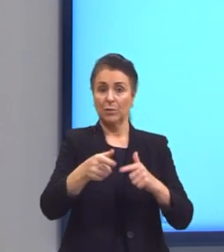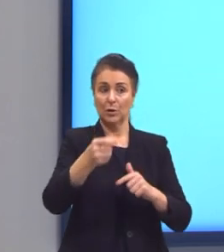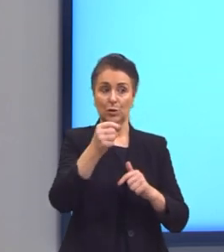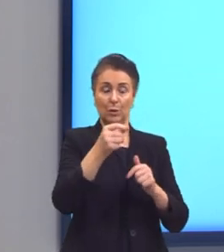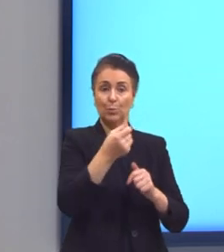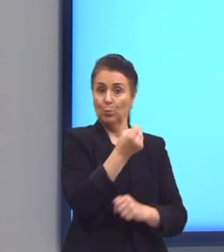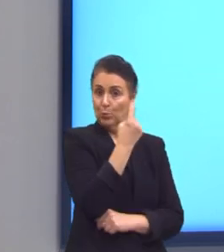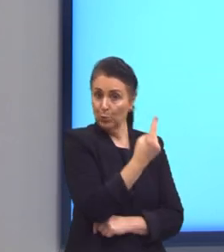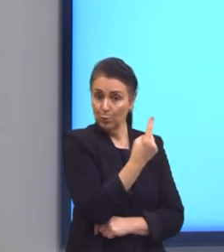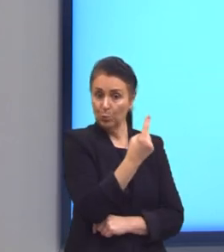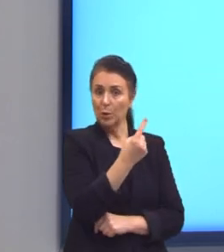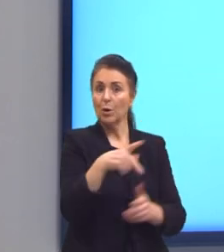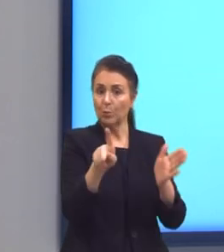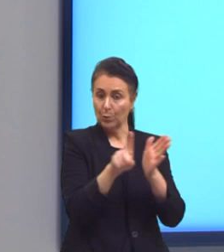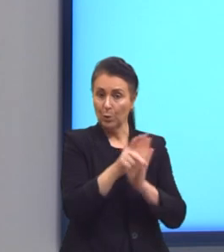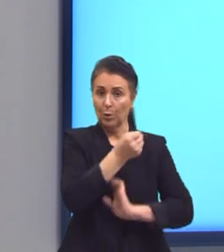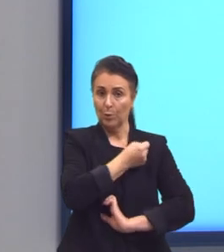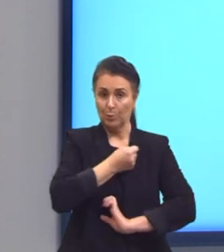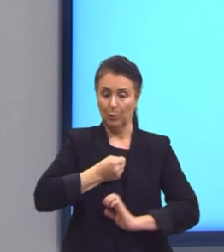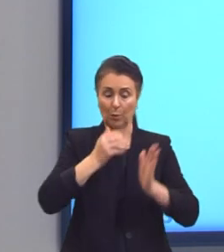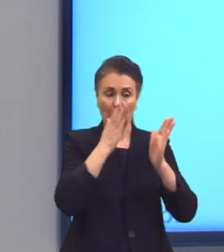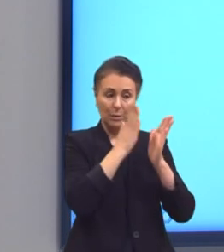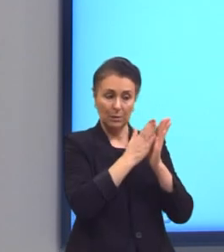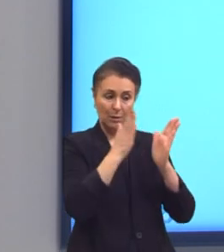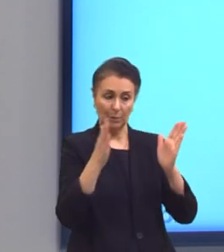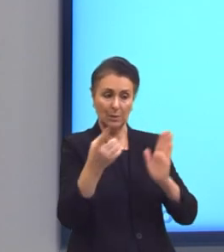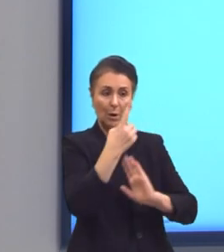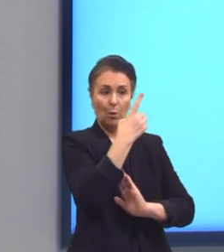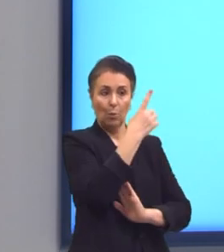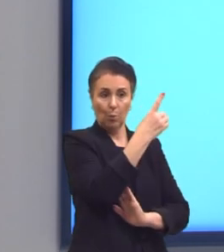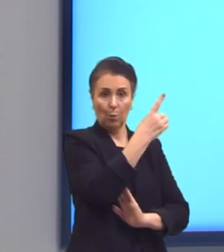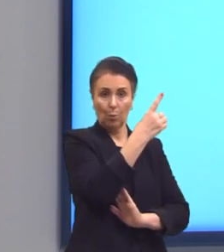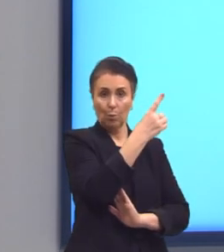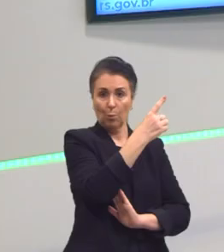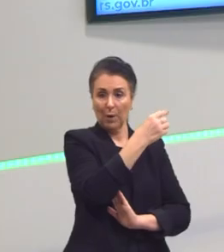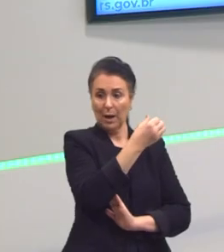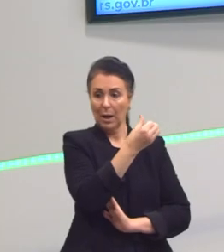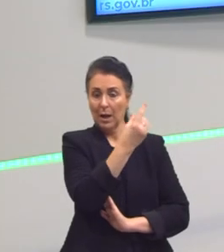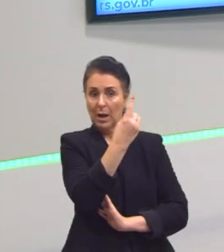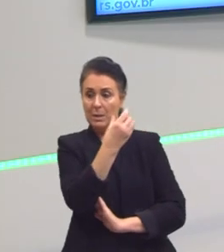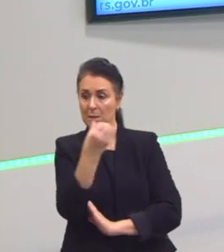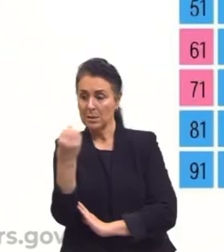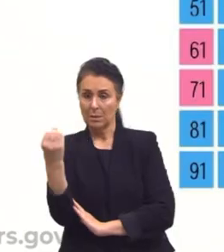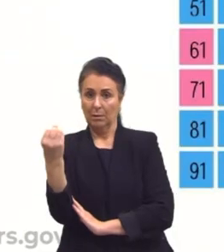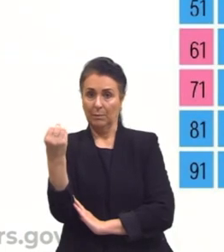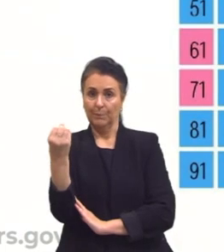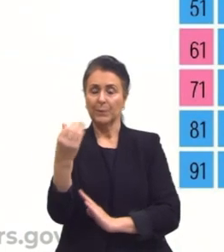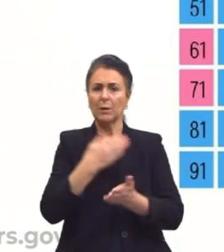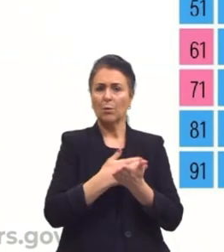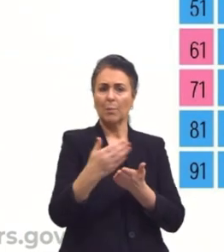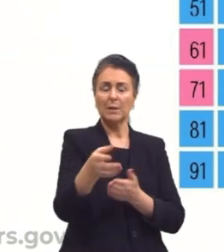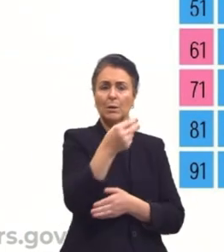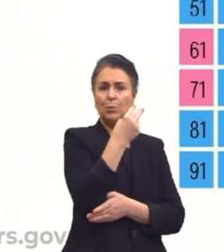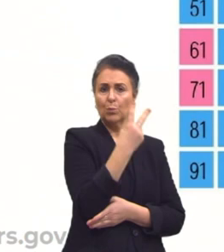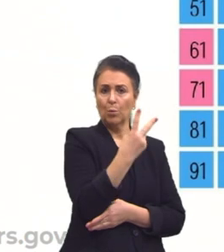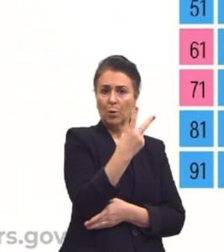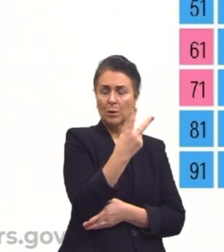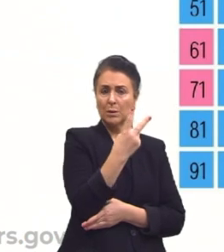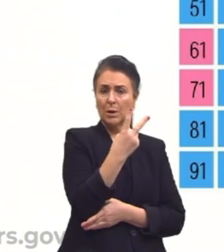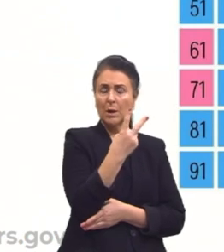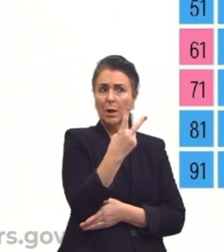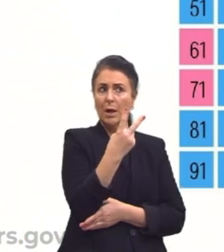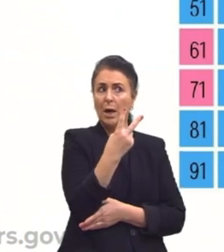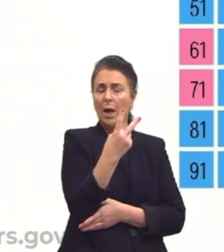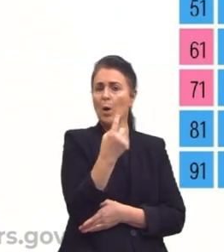sequência, tá? Que são os números primos de 1 até 100, a sequência, ela começa ali no 2, mas o 2 é o único